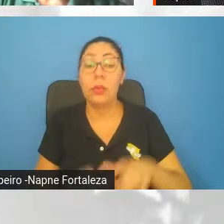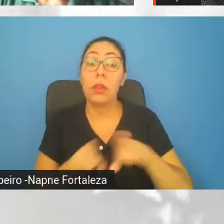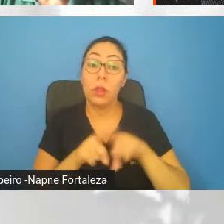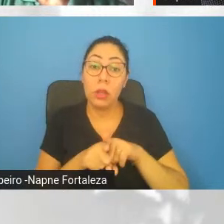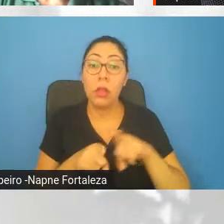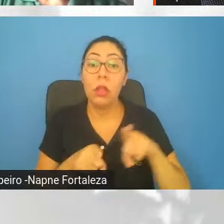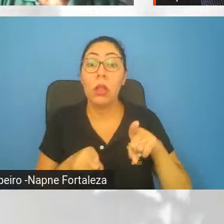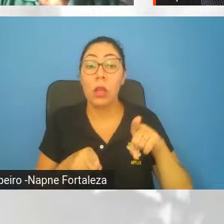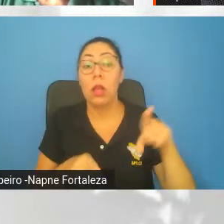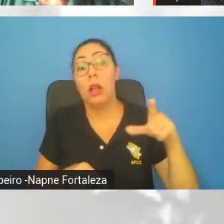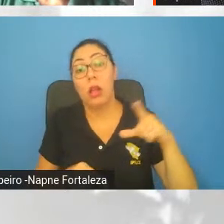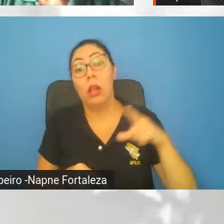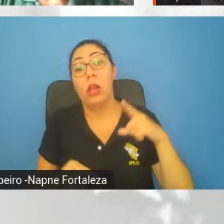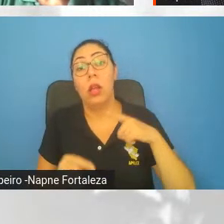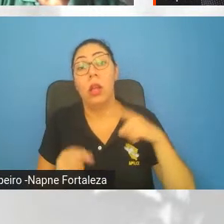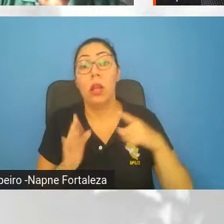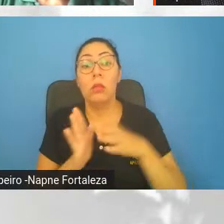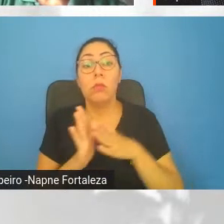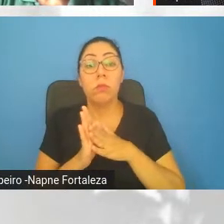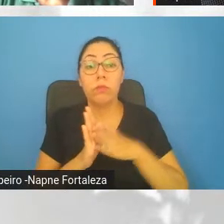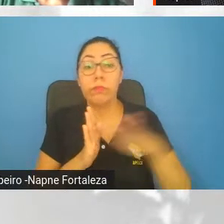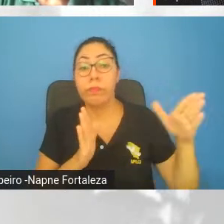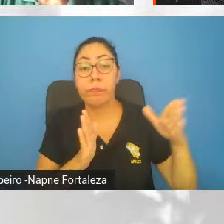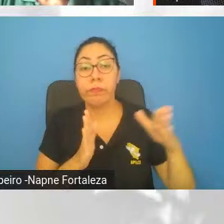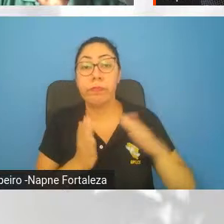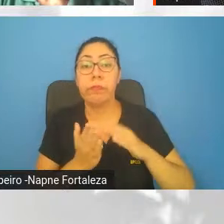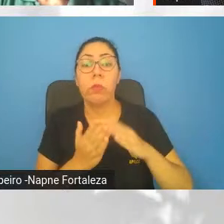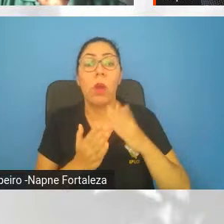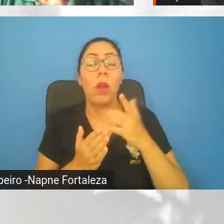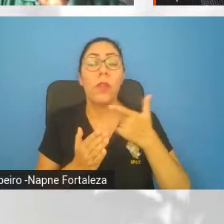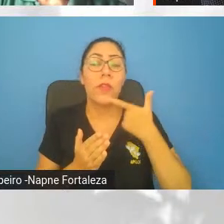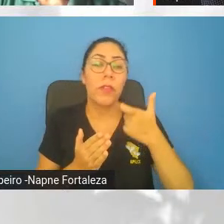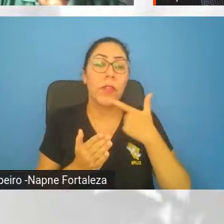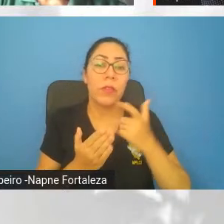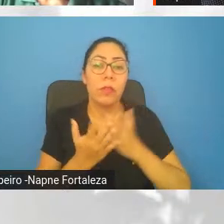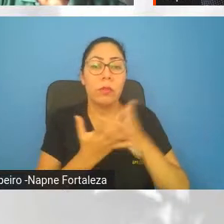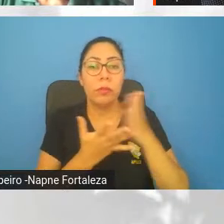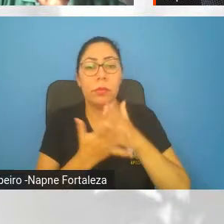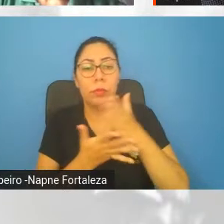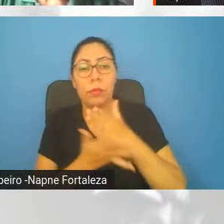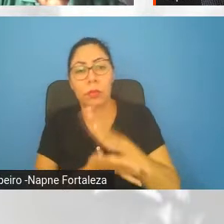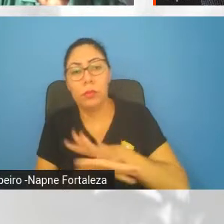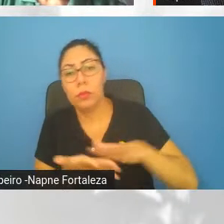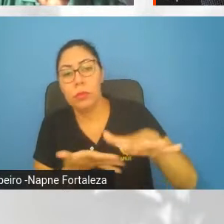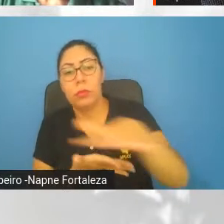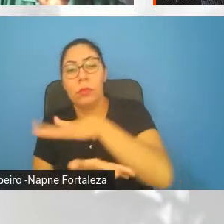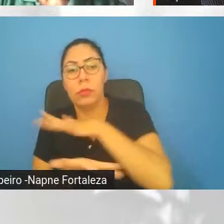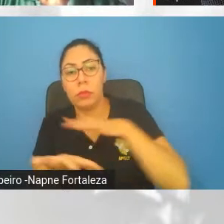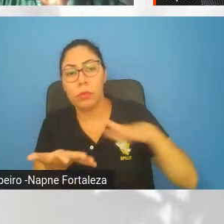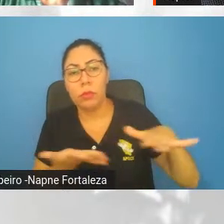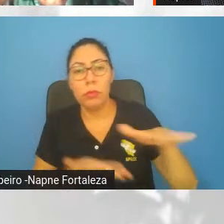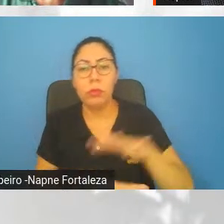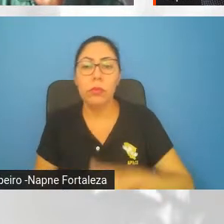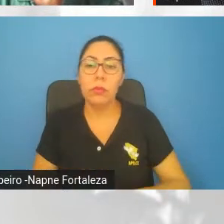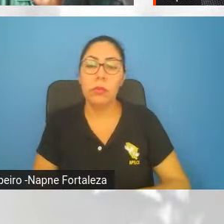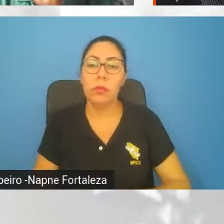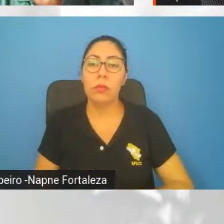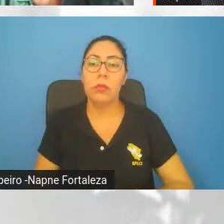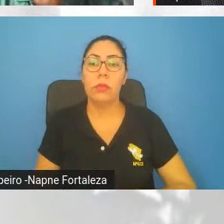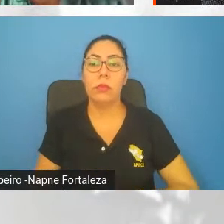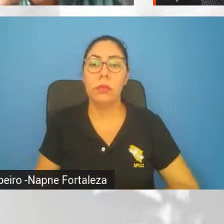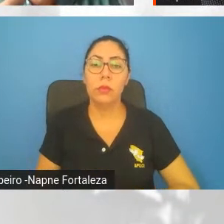linha espectral se move pelo vermelho pelo efeito da expansão do espaço-tempo. Bom, então